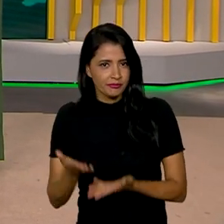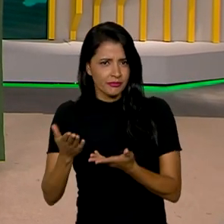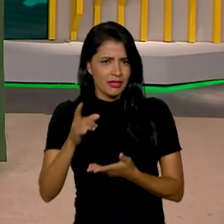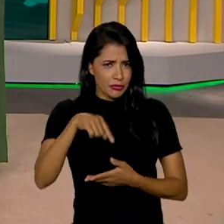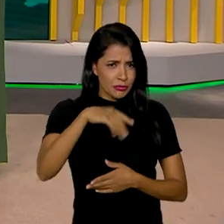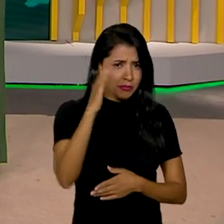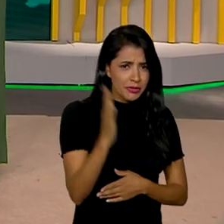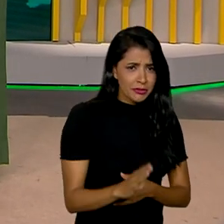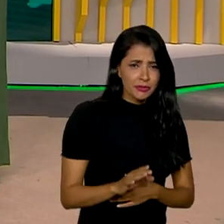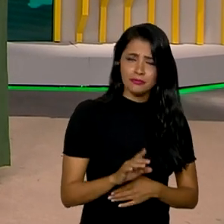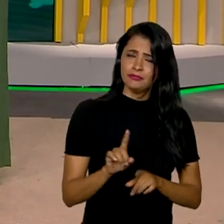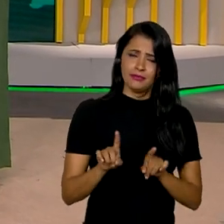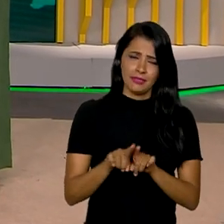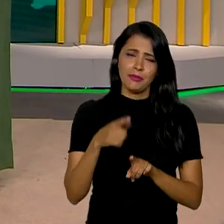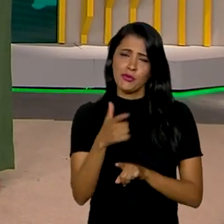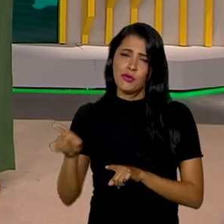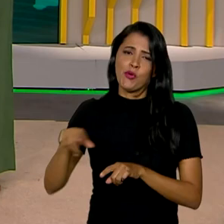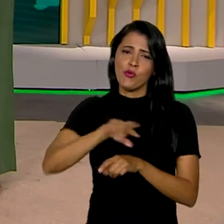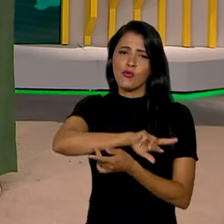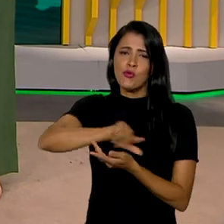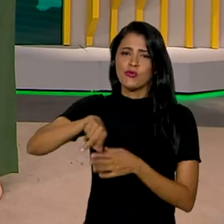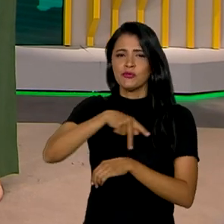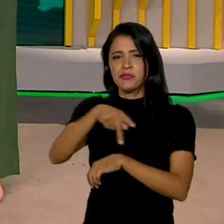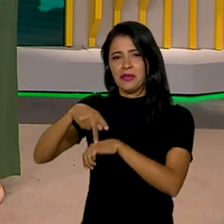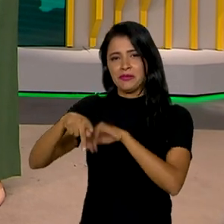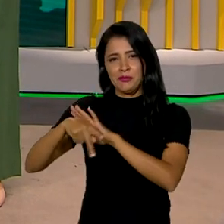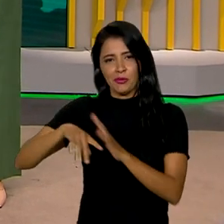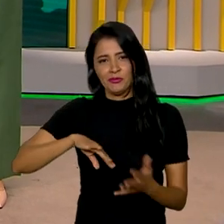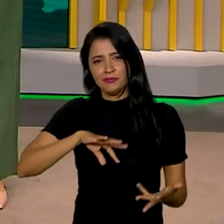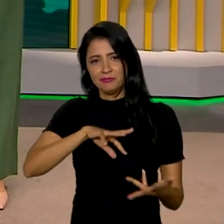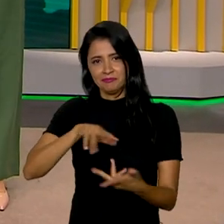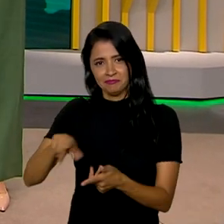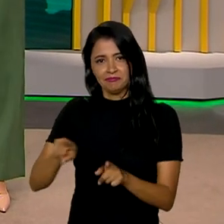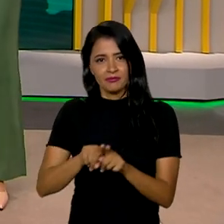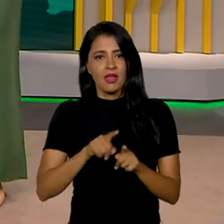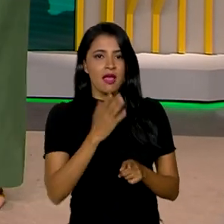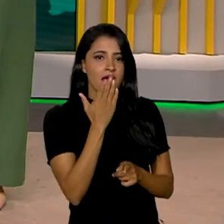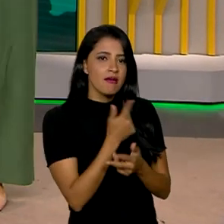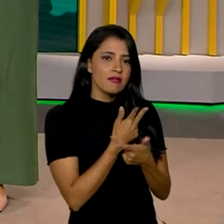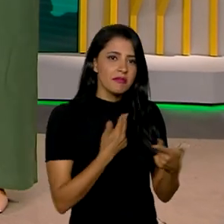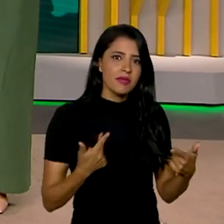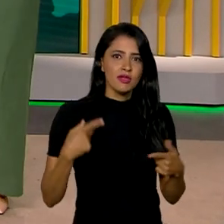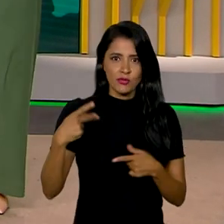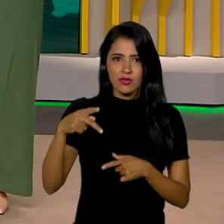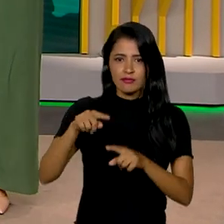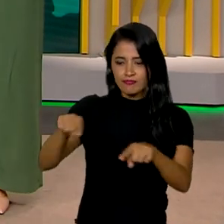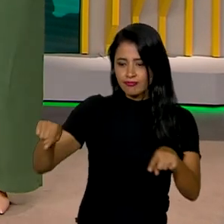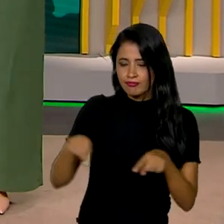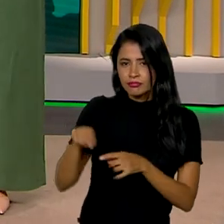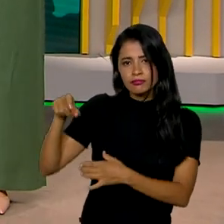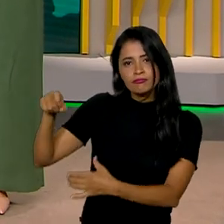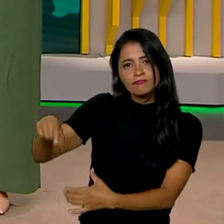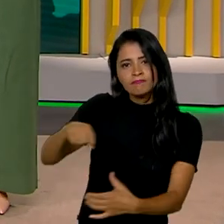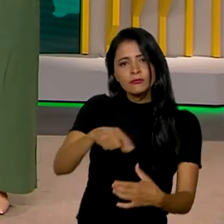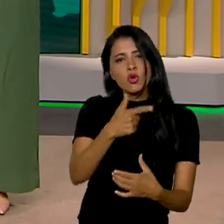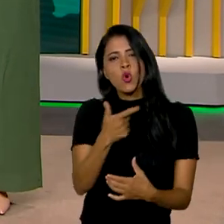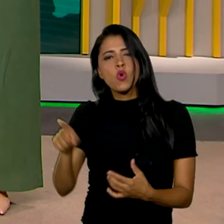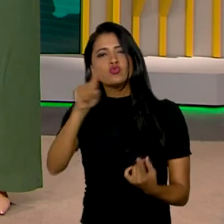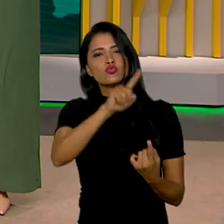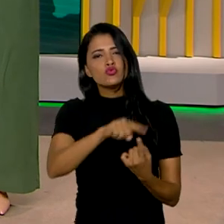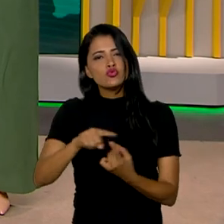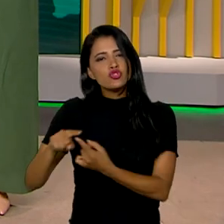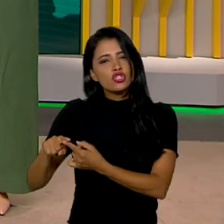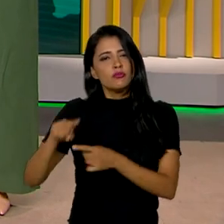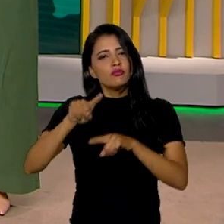só aqui no Brasil não, mas também em vários países do mundo. Além de alimentos, essas pequenas propriedades produzem outros tipos de